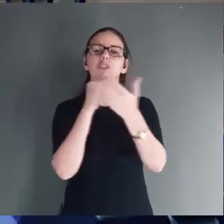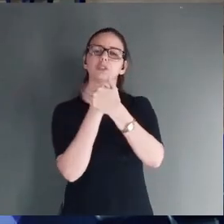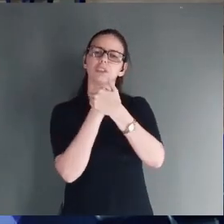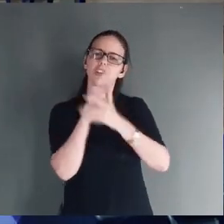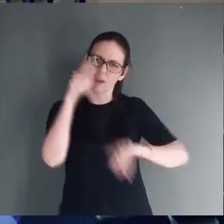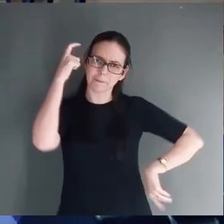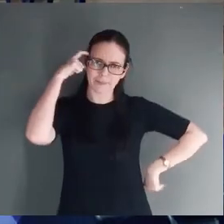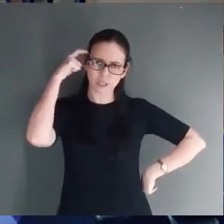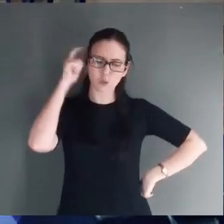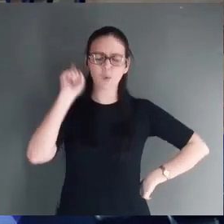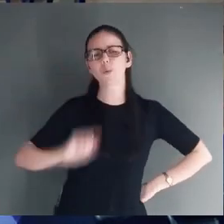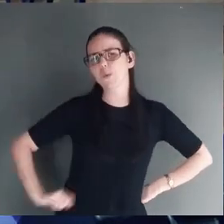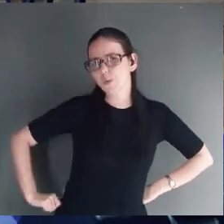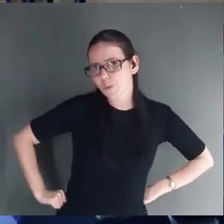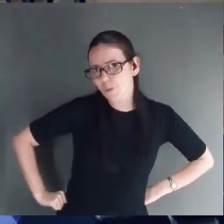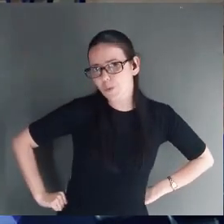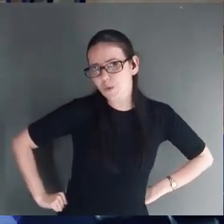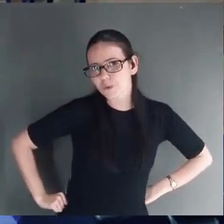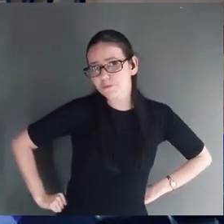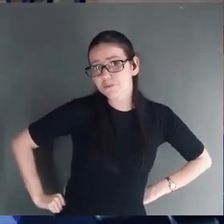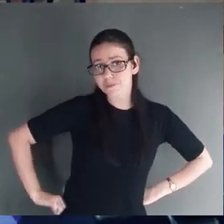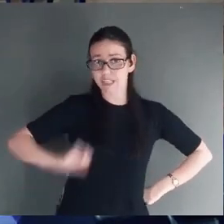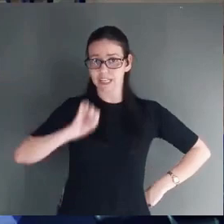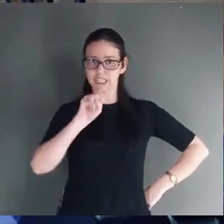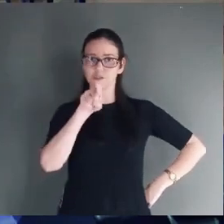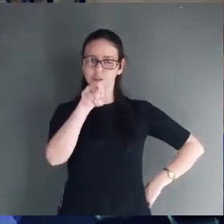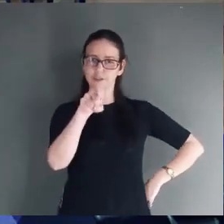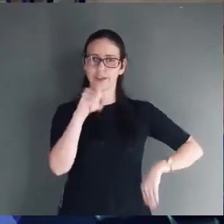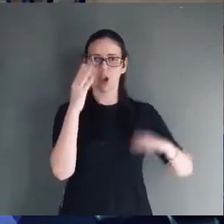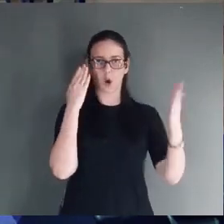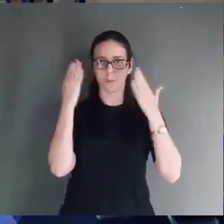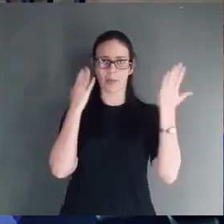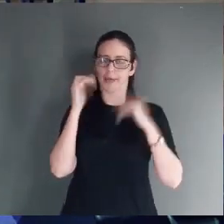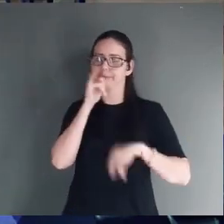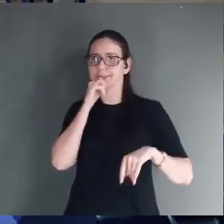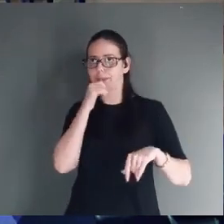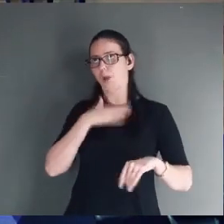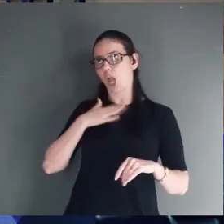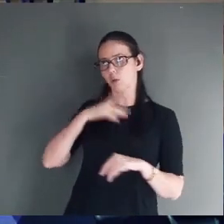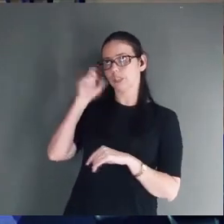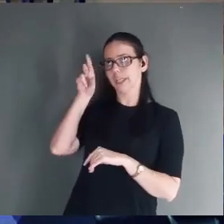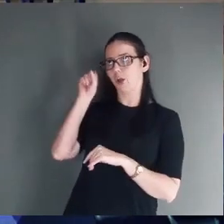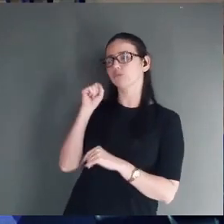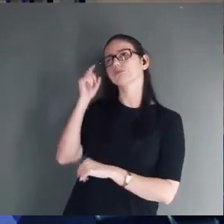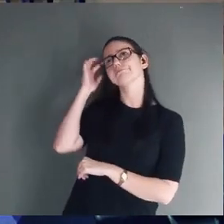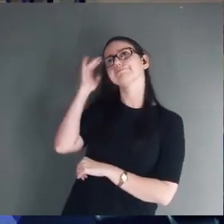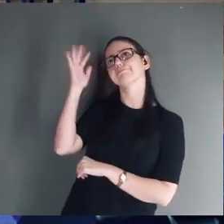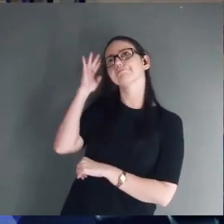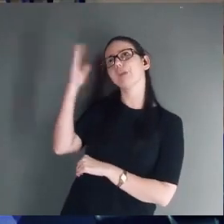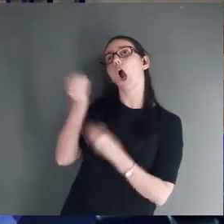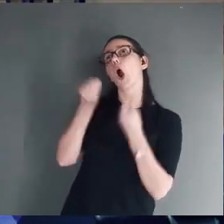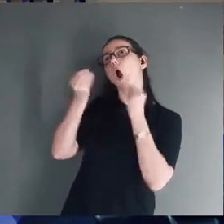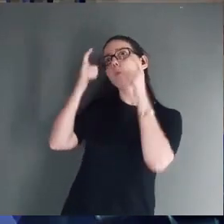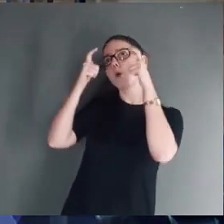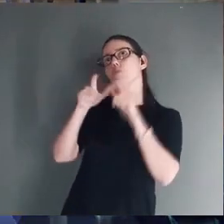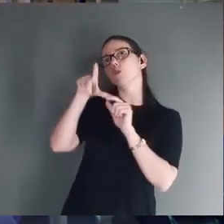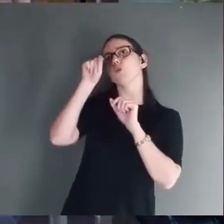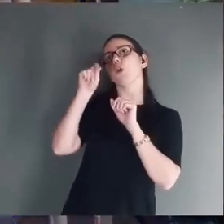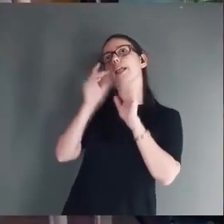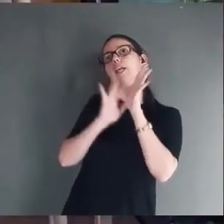Já parou para pensar? Se você fosse Deus, aonde você escolheria para Jesus nascer?